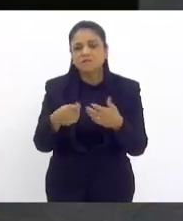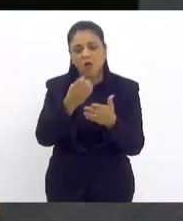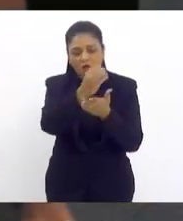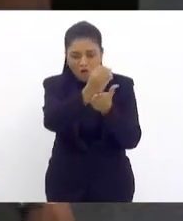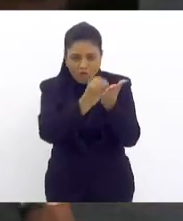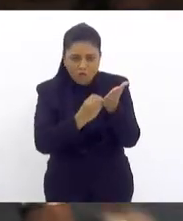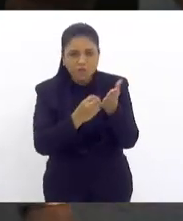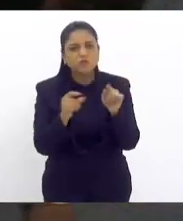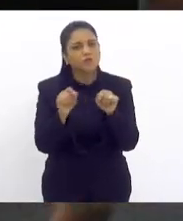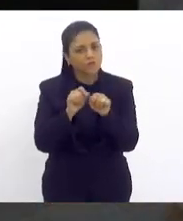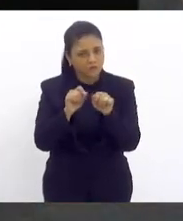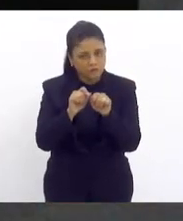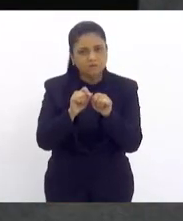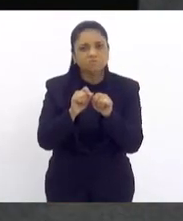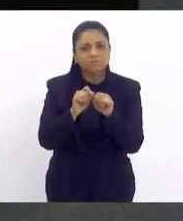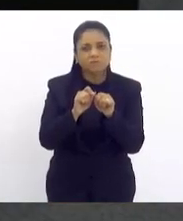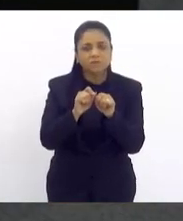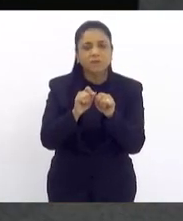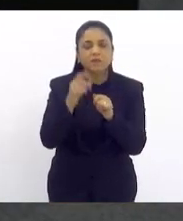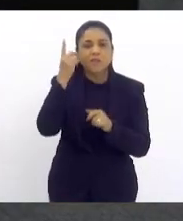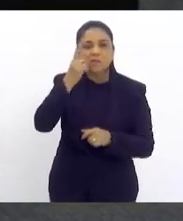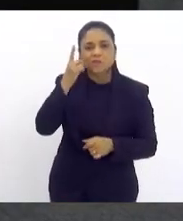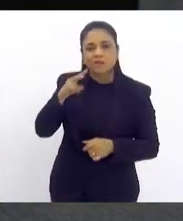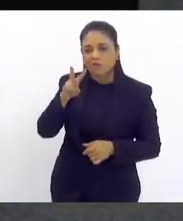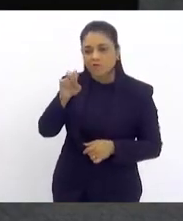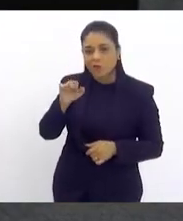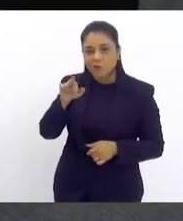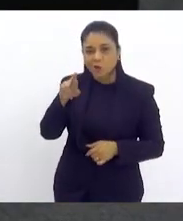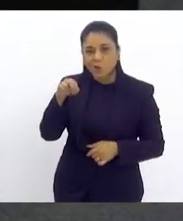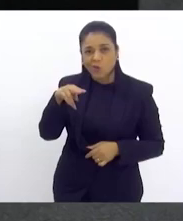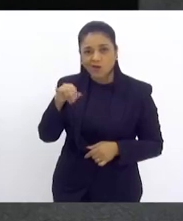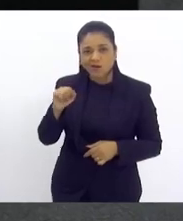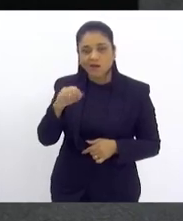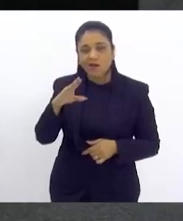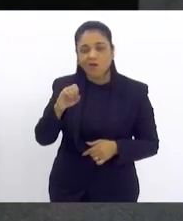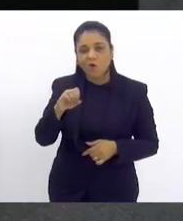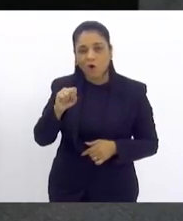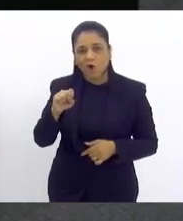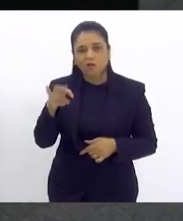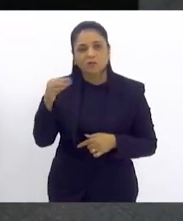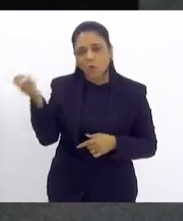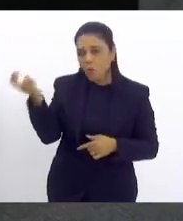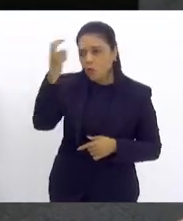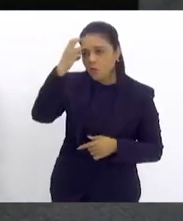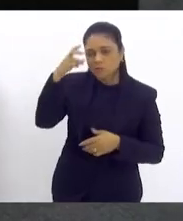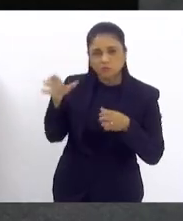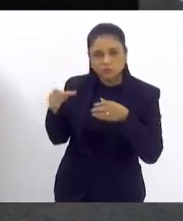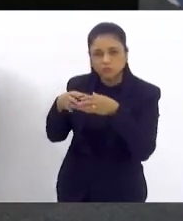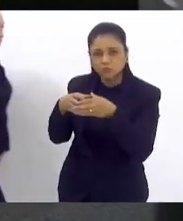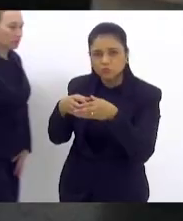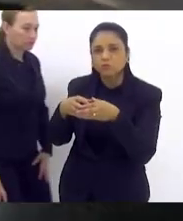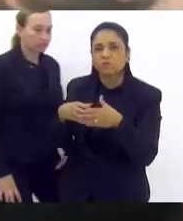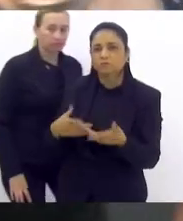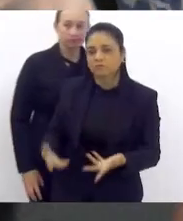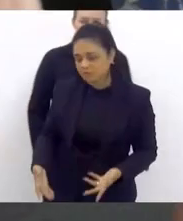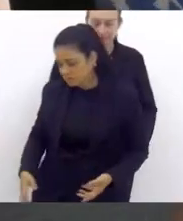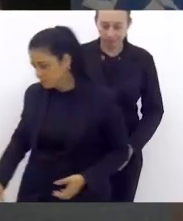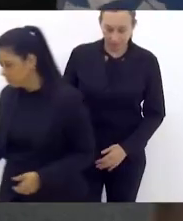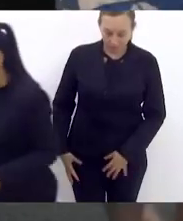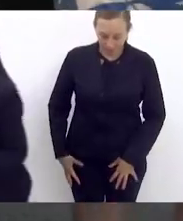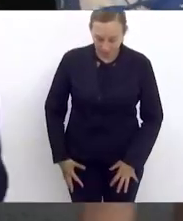a deputada Verônica Costa, que é da Comissão de Cultura dessa casa, para que a gente faça alguns